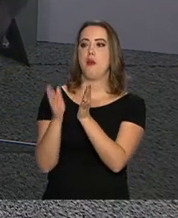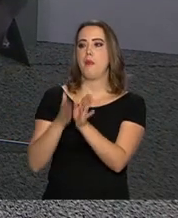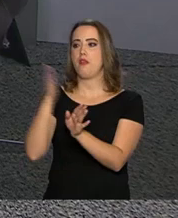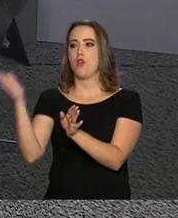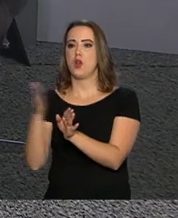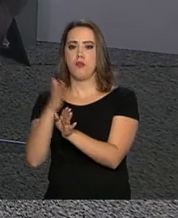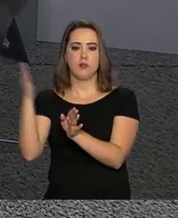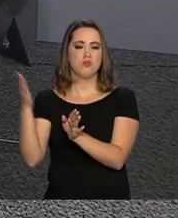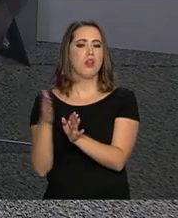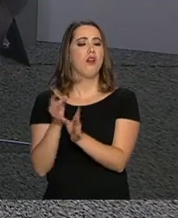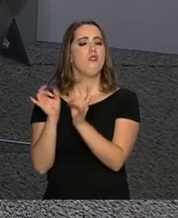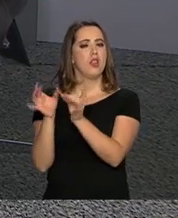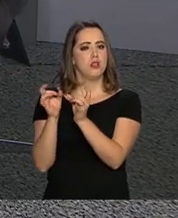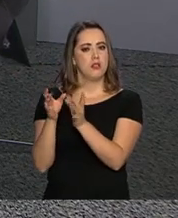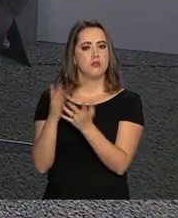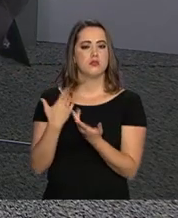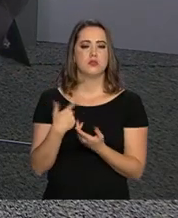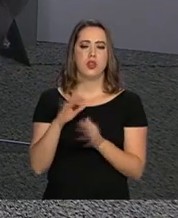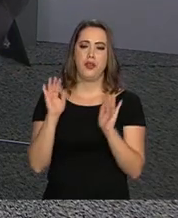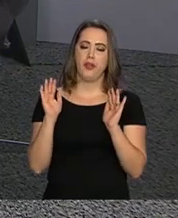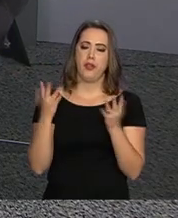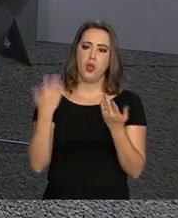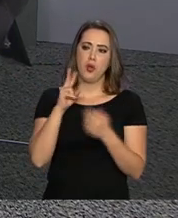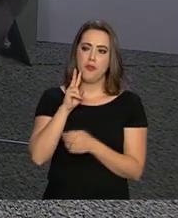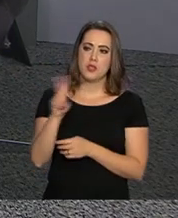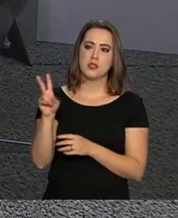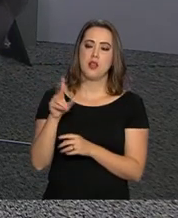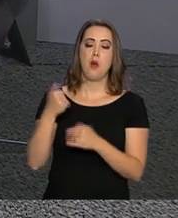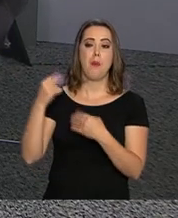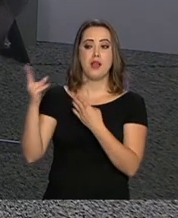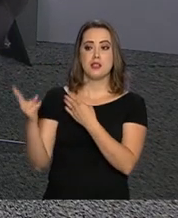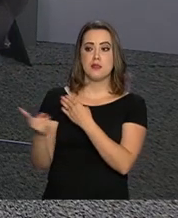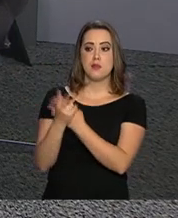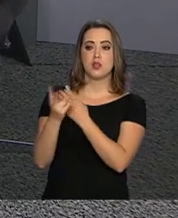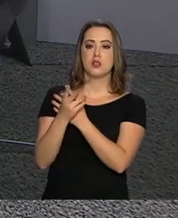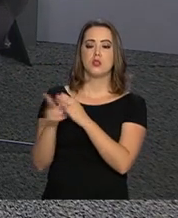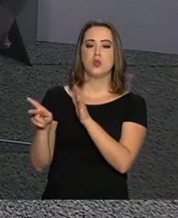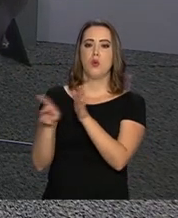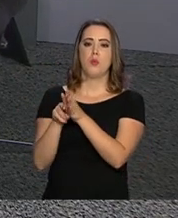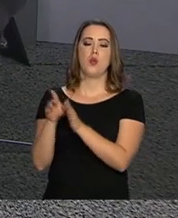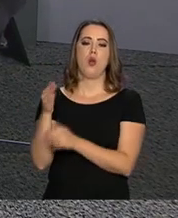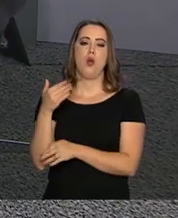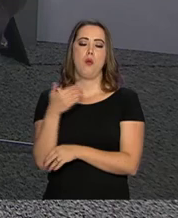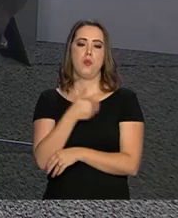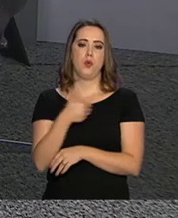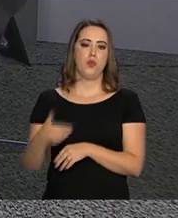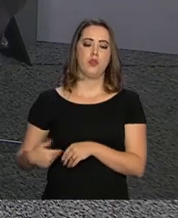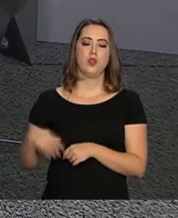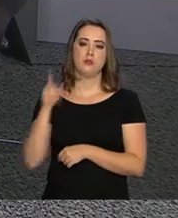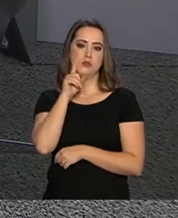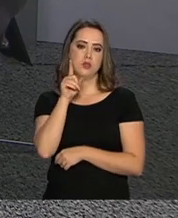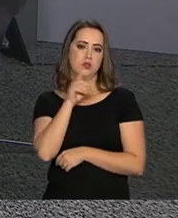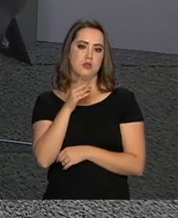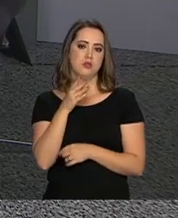visão mais protecionista do próprio governo americano atual. Não, eu quero